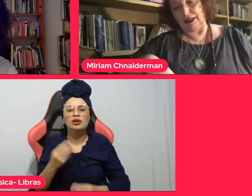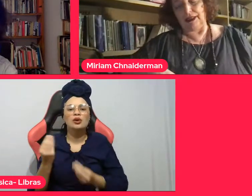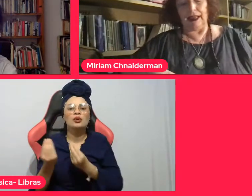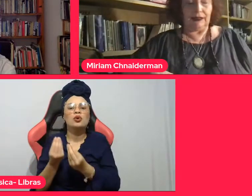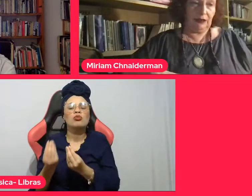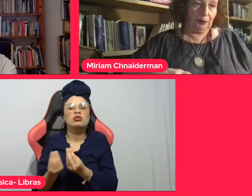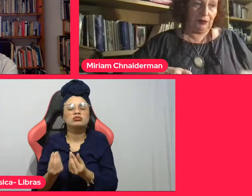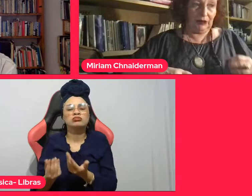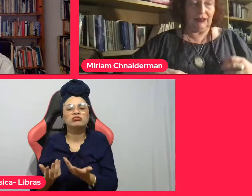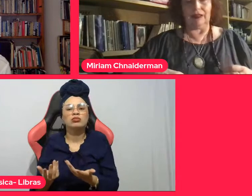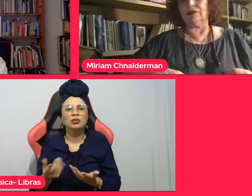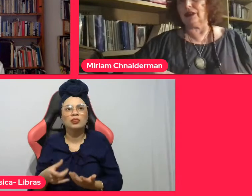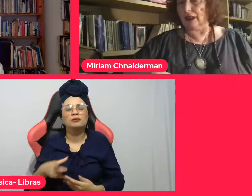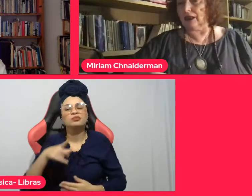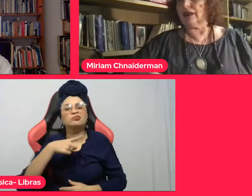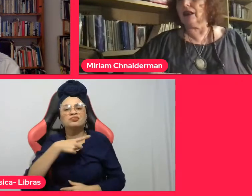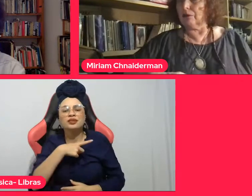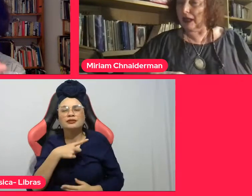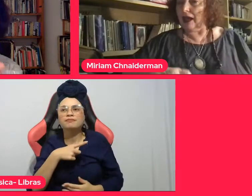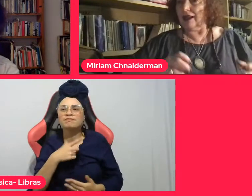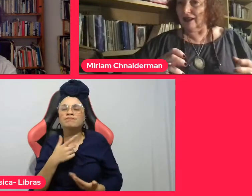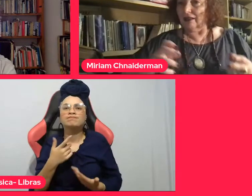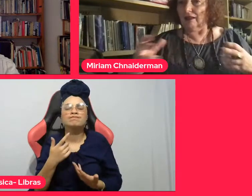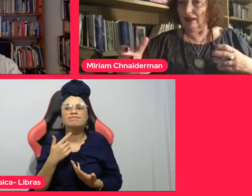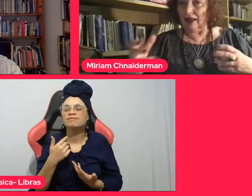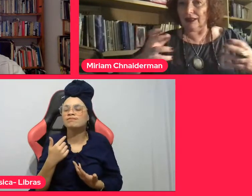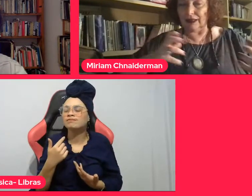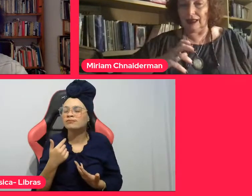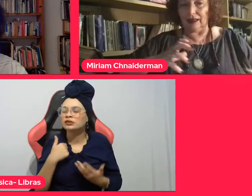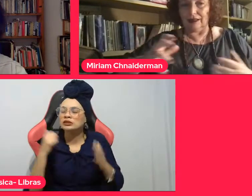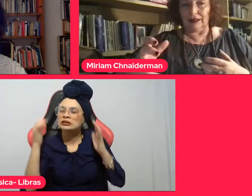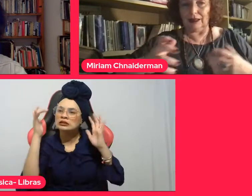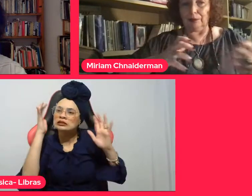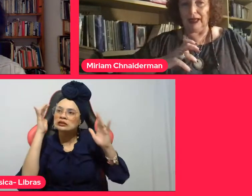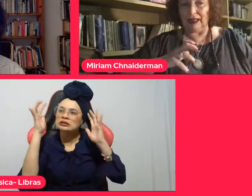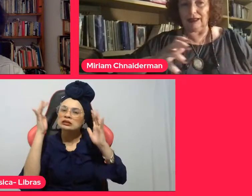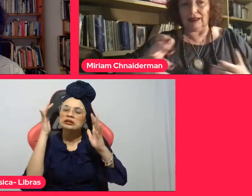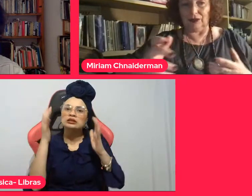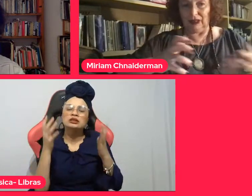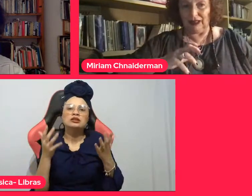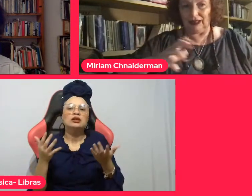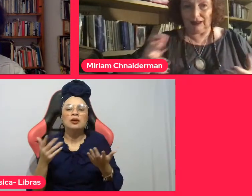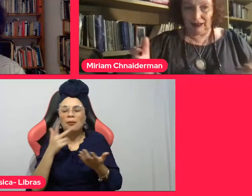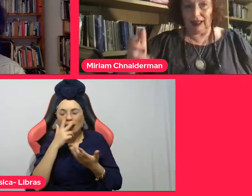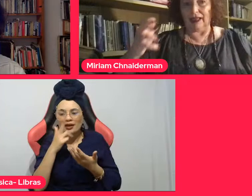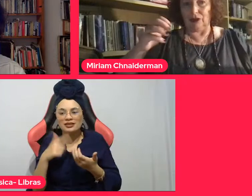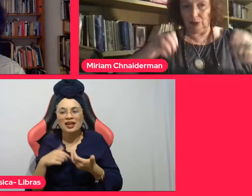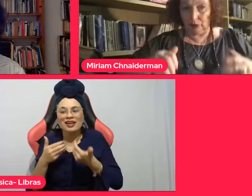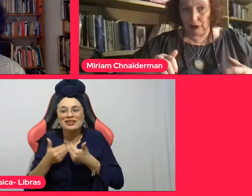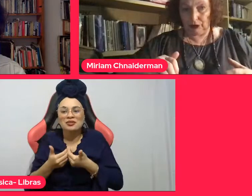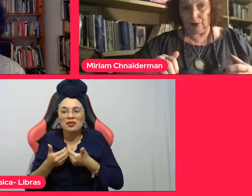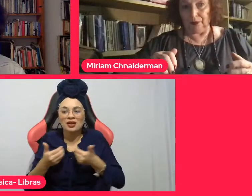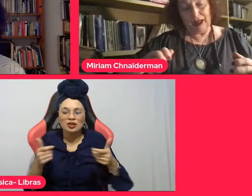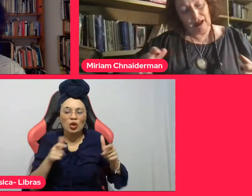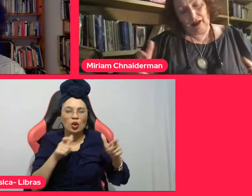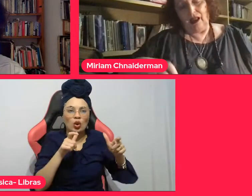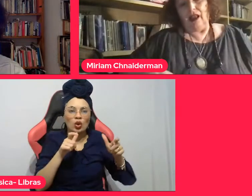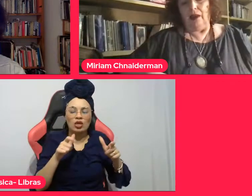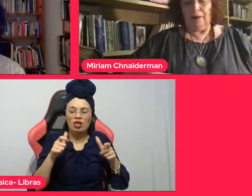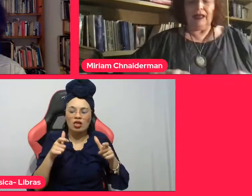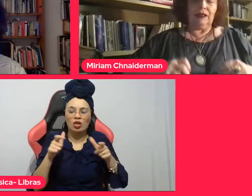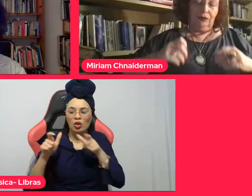proposta dessa exposição tenta quebrar essa separação entre a cidade e o museu.